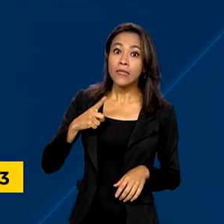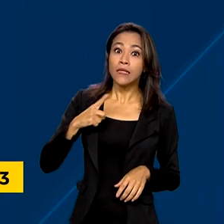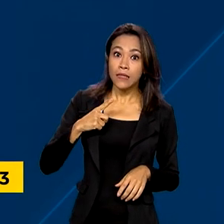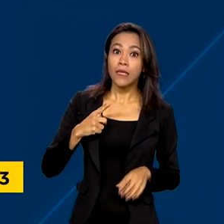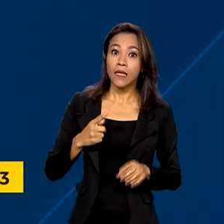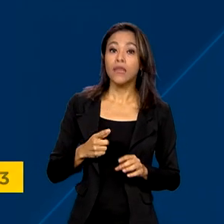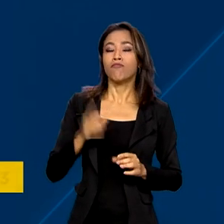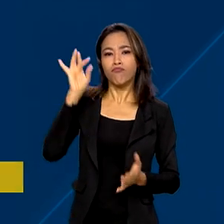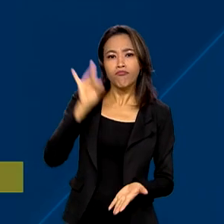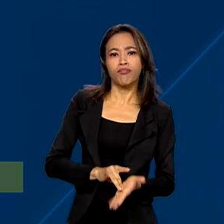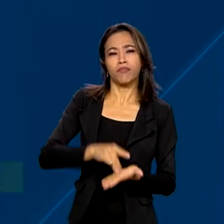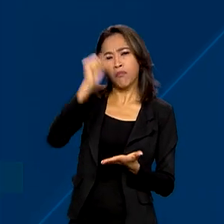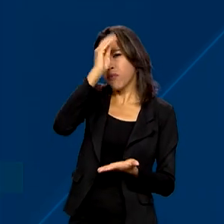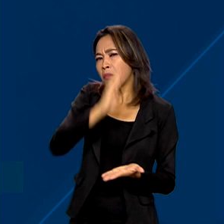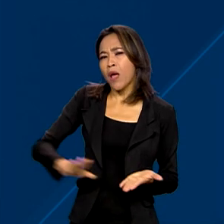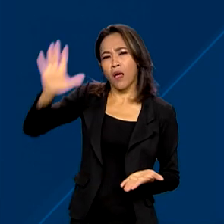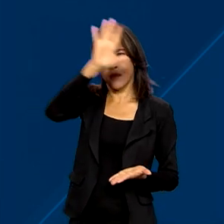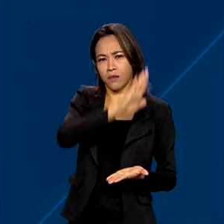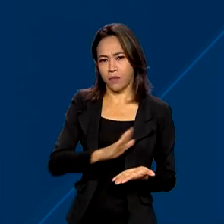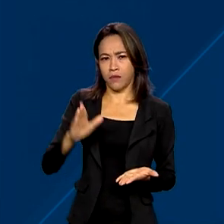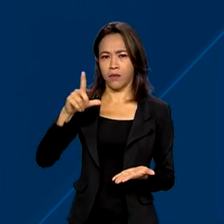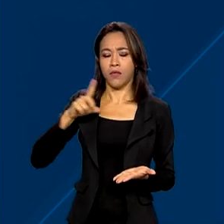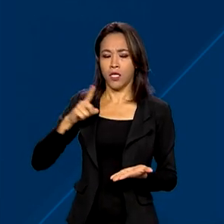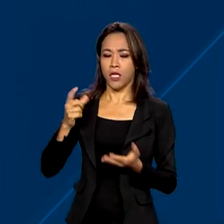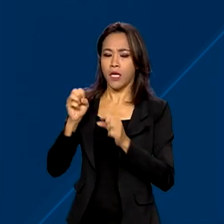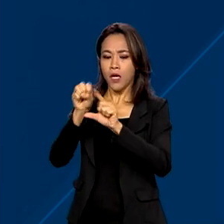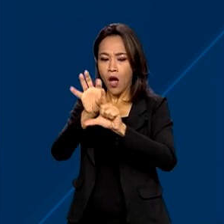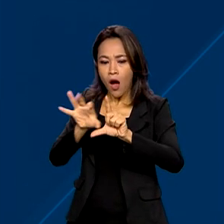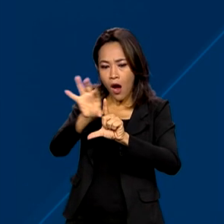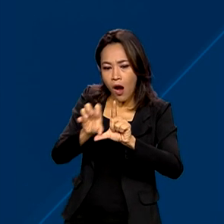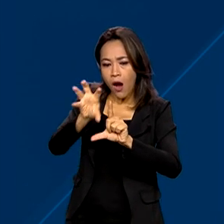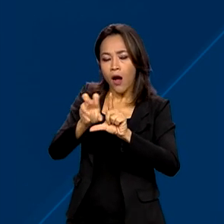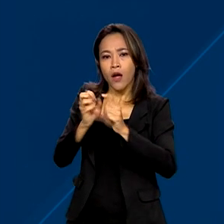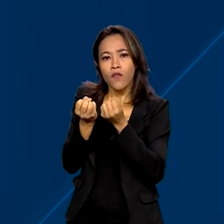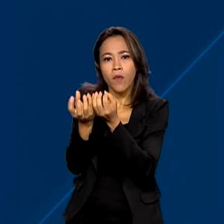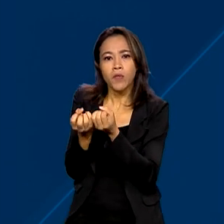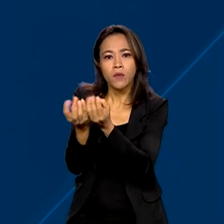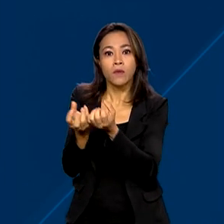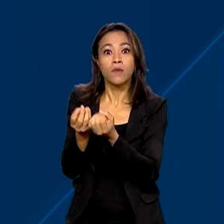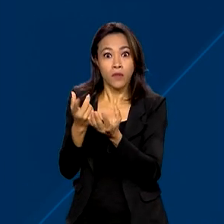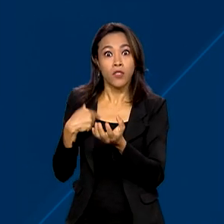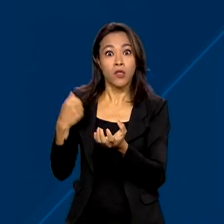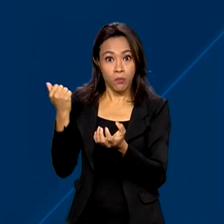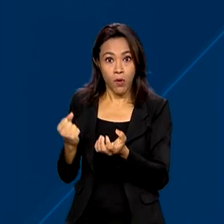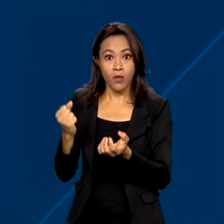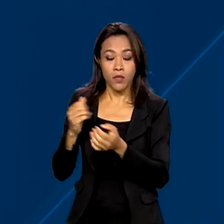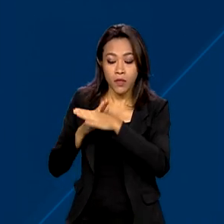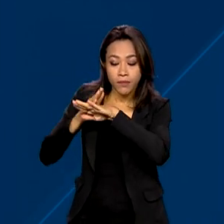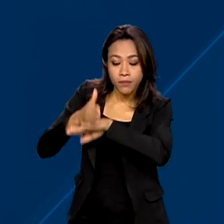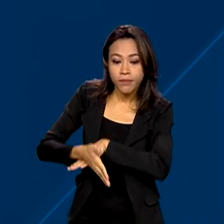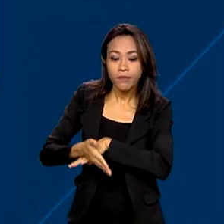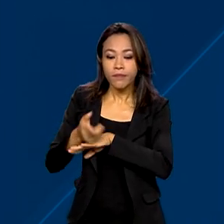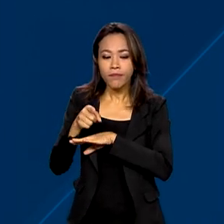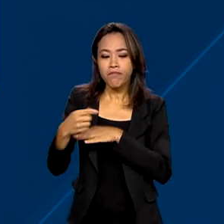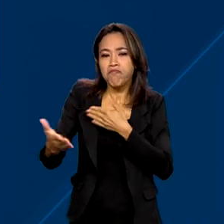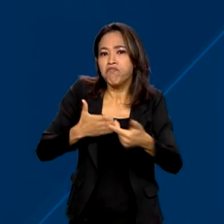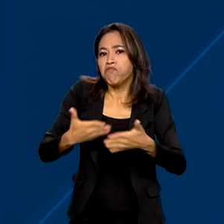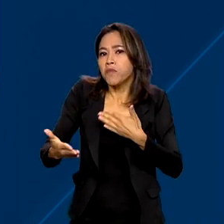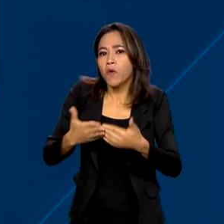com um QR Code. Nele estão as informações atualizadas que podem ser consultadas por quaisquer órgãos. abrangência nacional